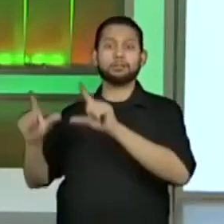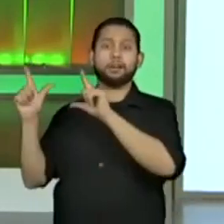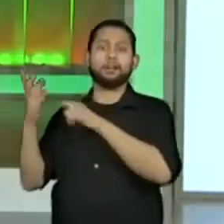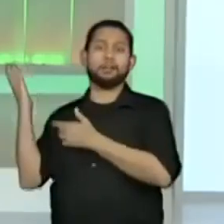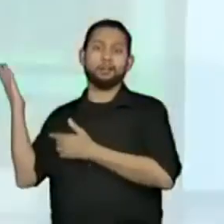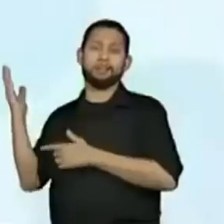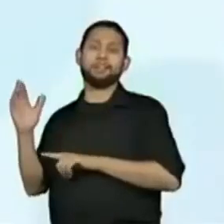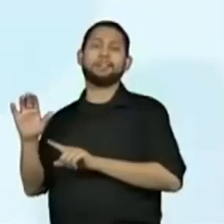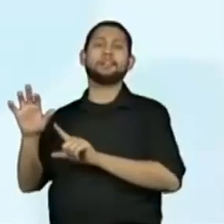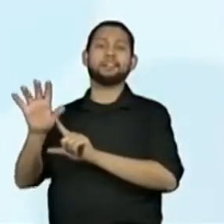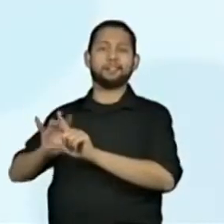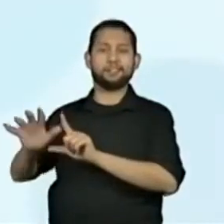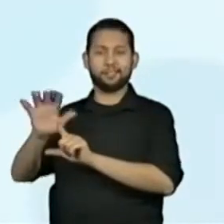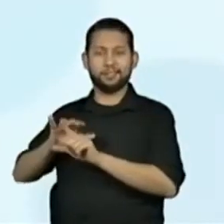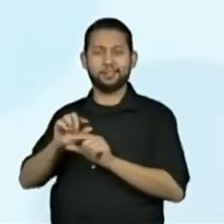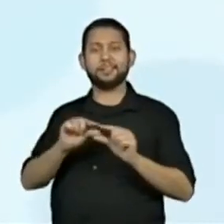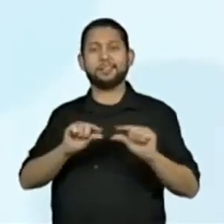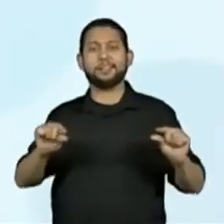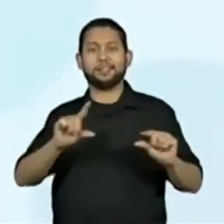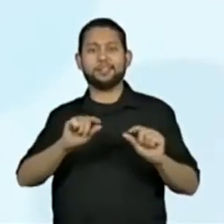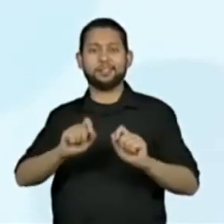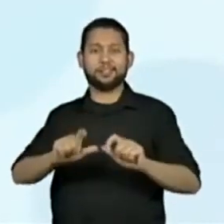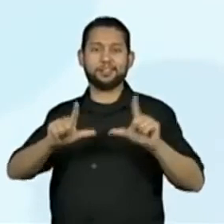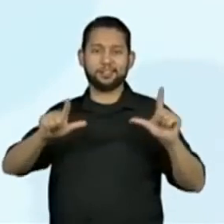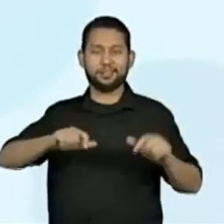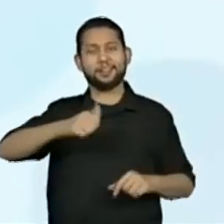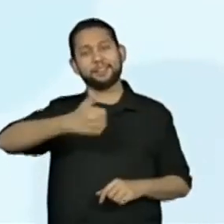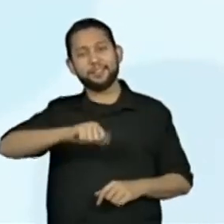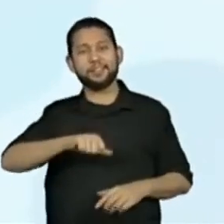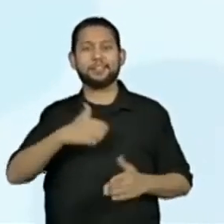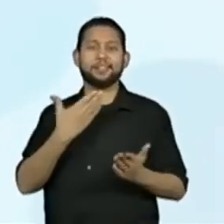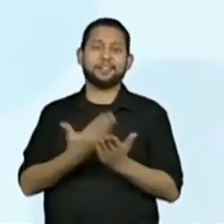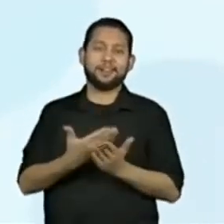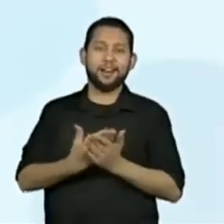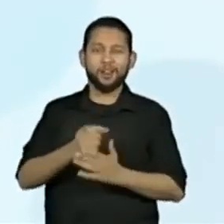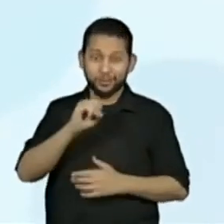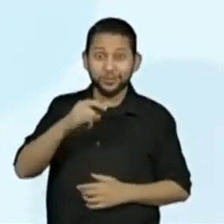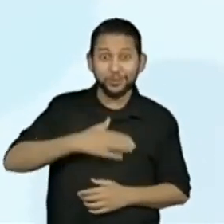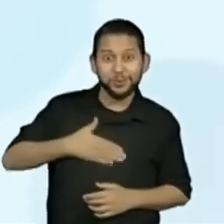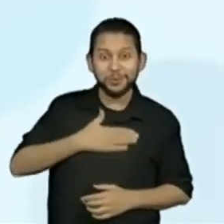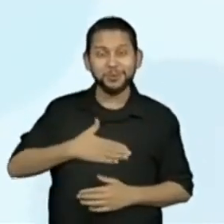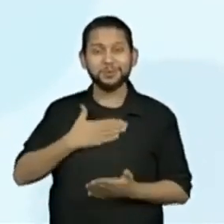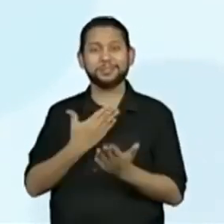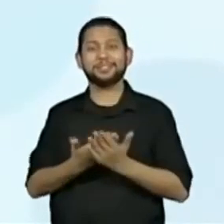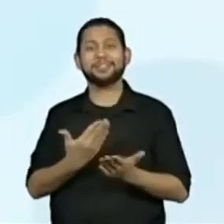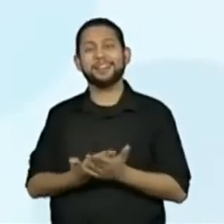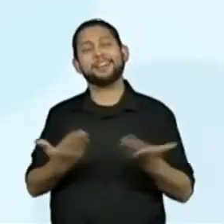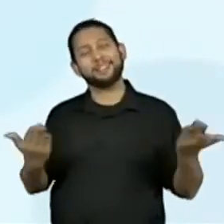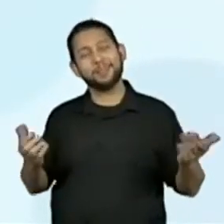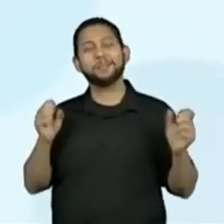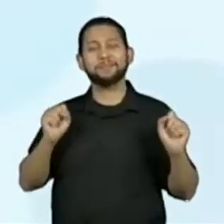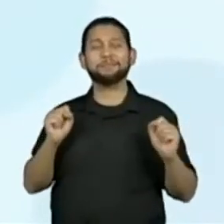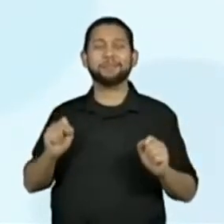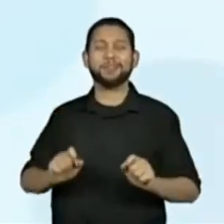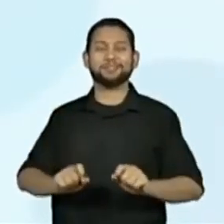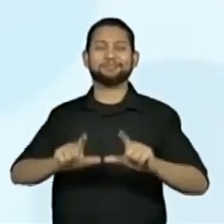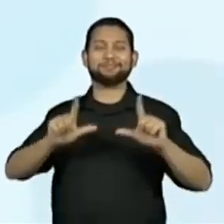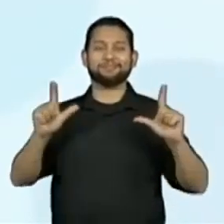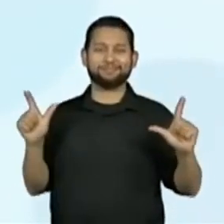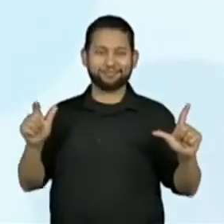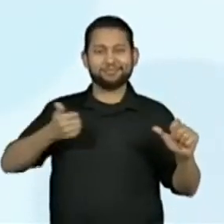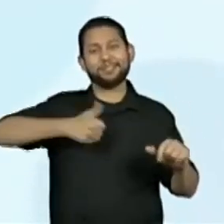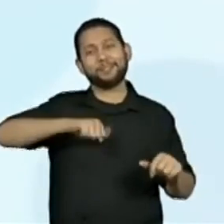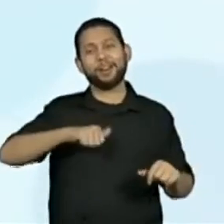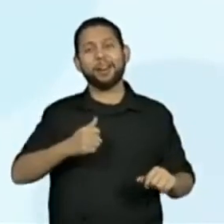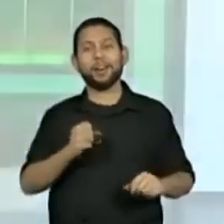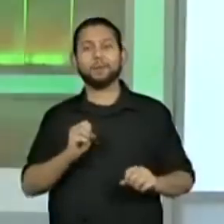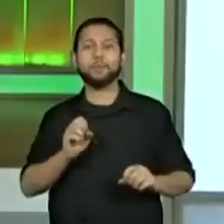avaliação. Quem gostou de dobradinha com a Aline, avalia positivamente pelo QR Code ou o link